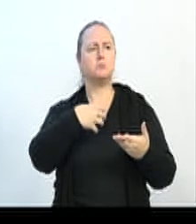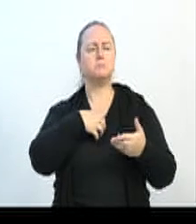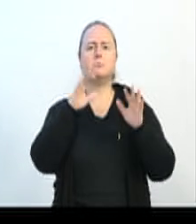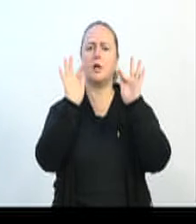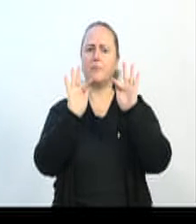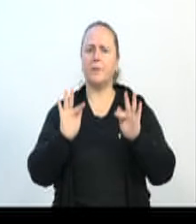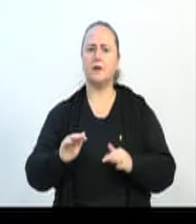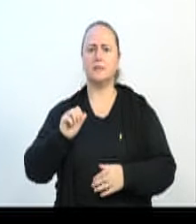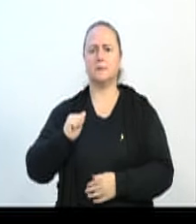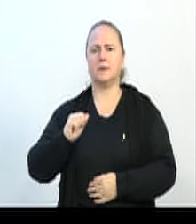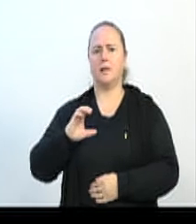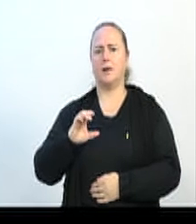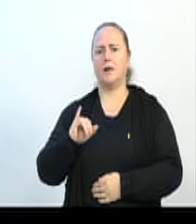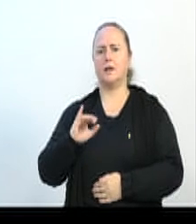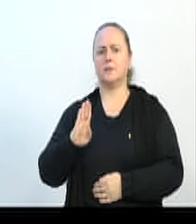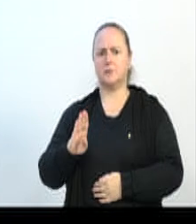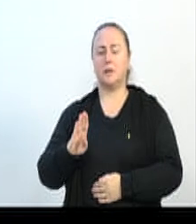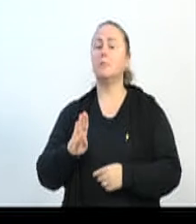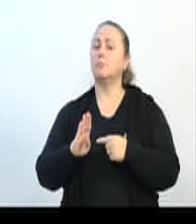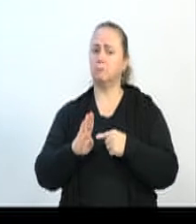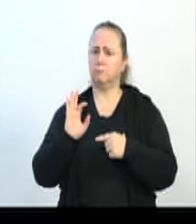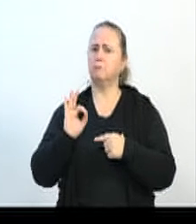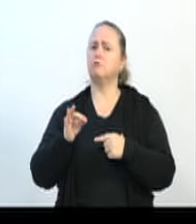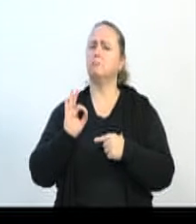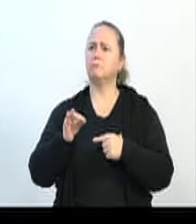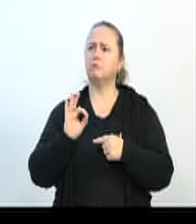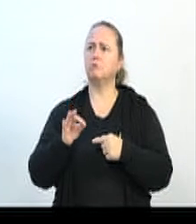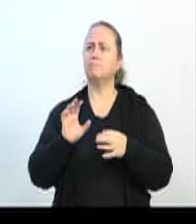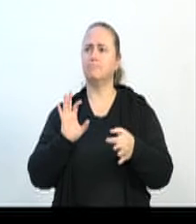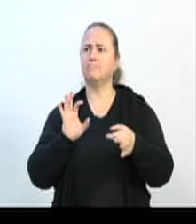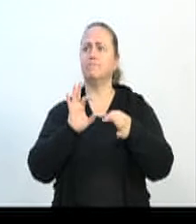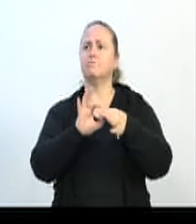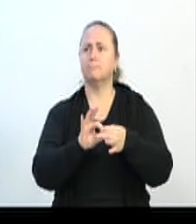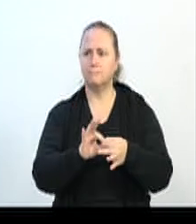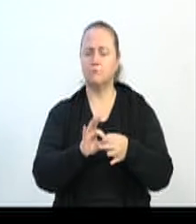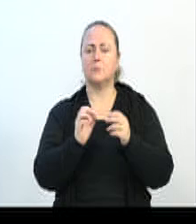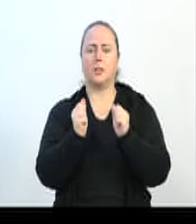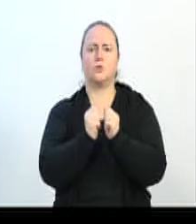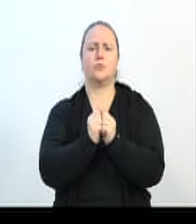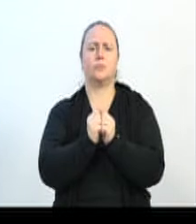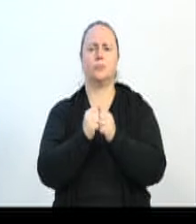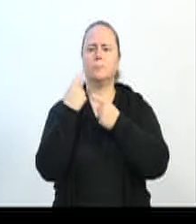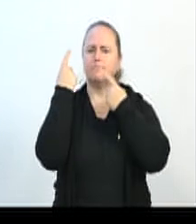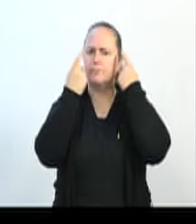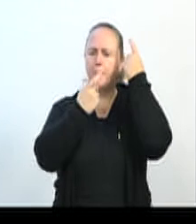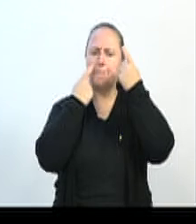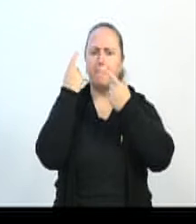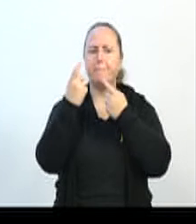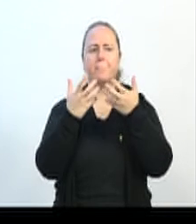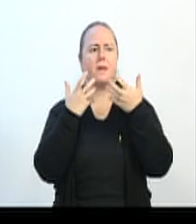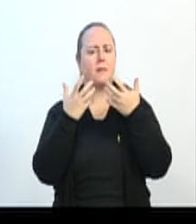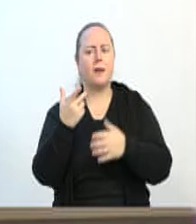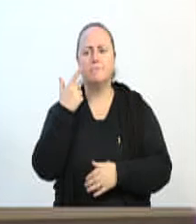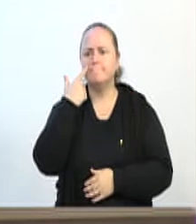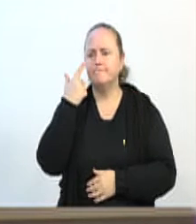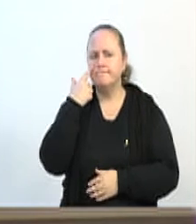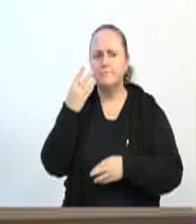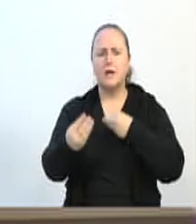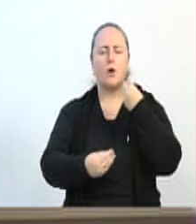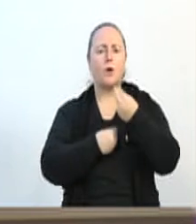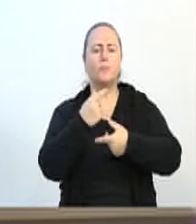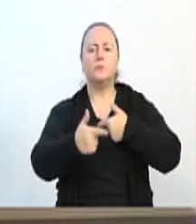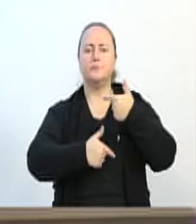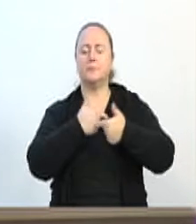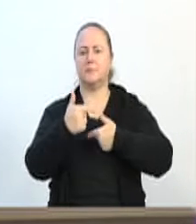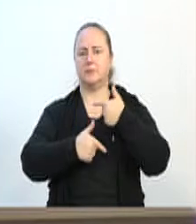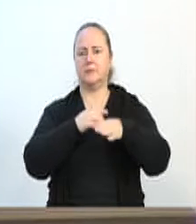estar se voltando e se importando tanto e querendo ver todo o trabalho